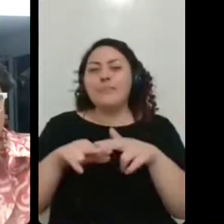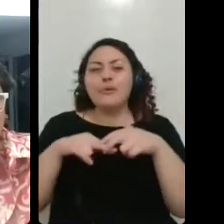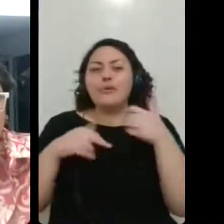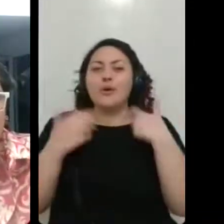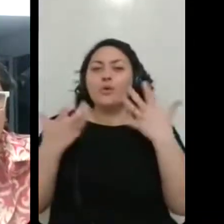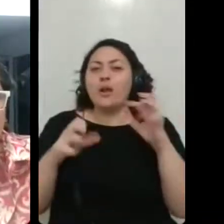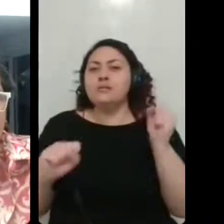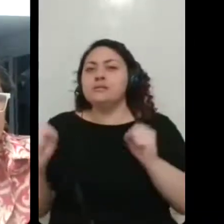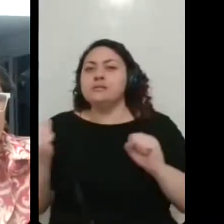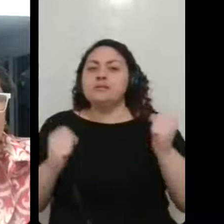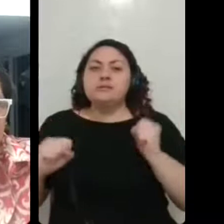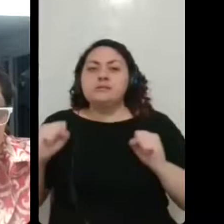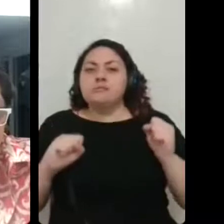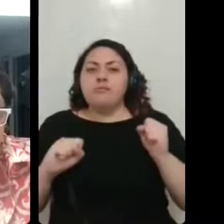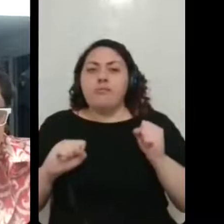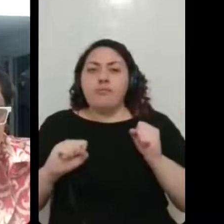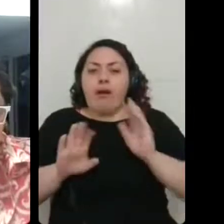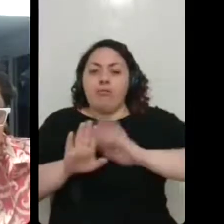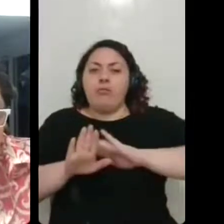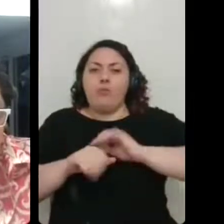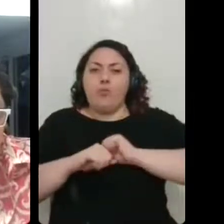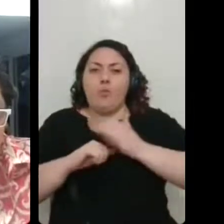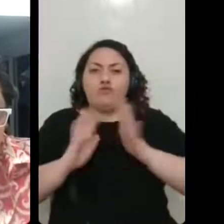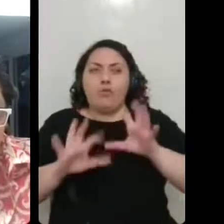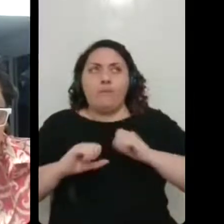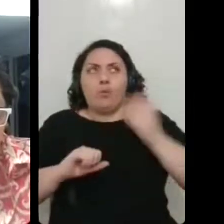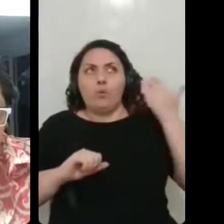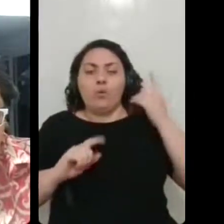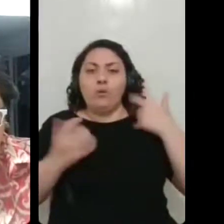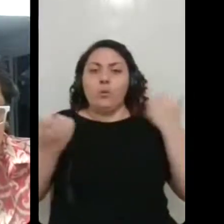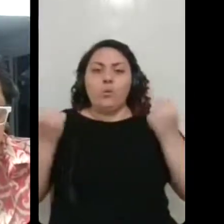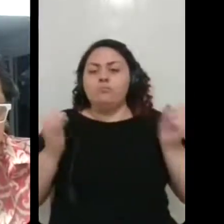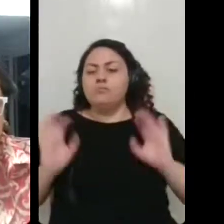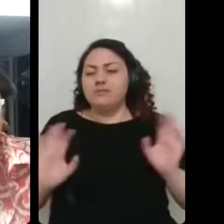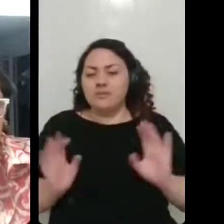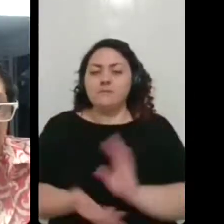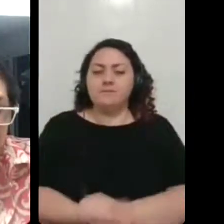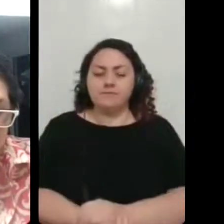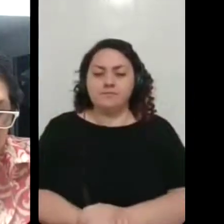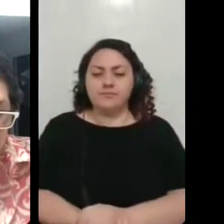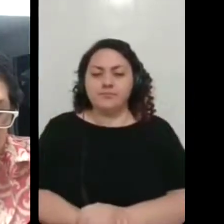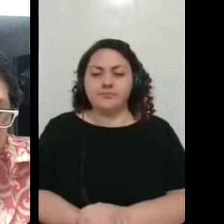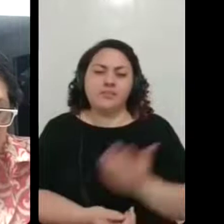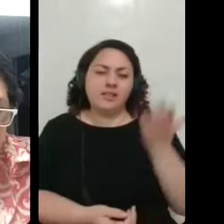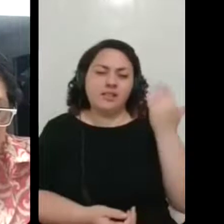tô entendendo, né? E outro dia, eu atendi uma aluna, né?